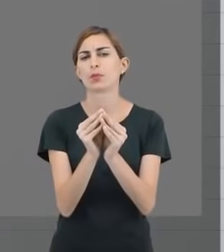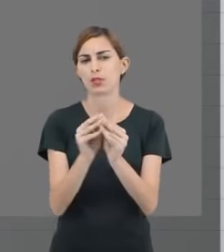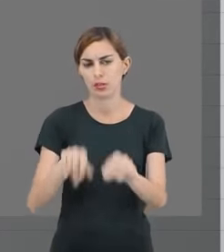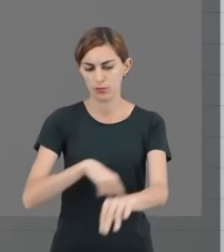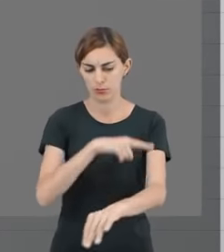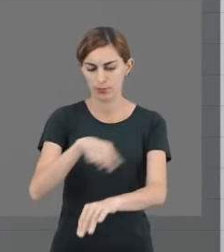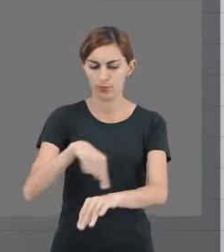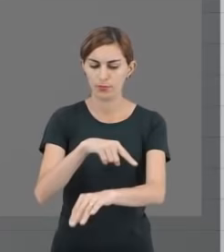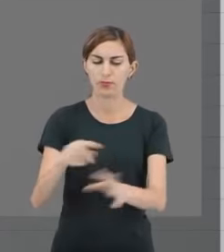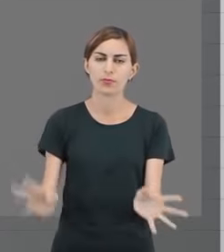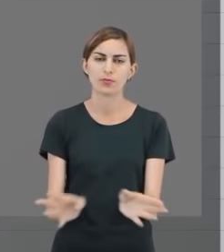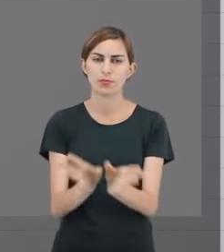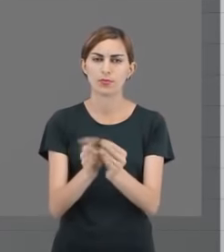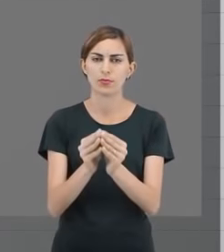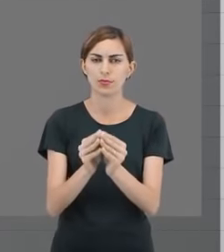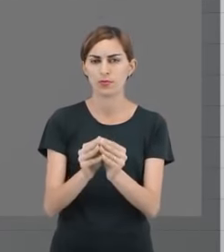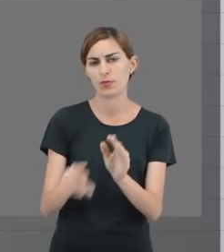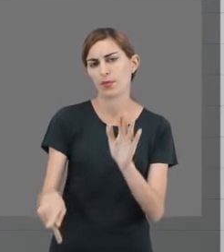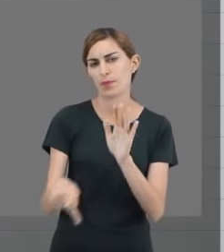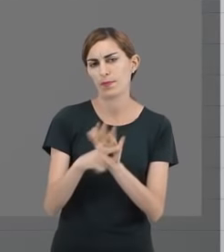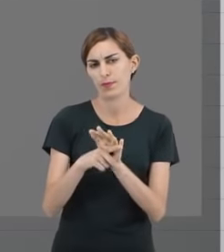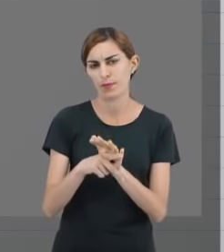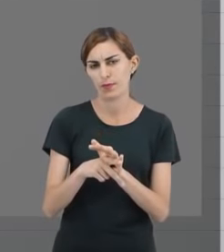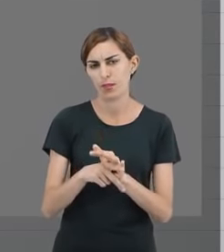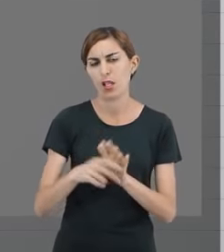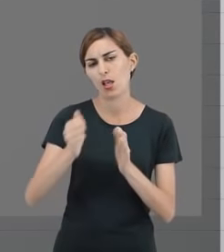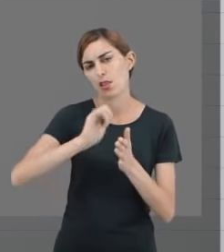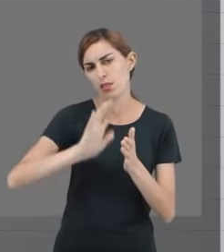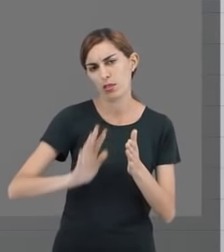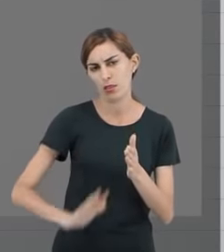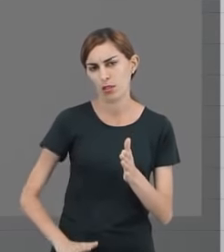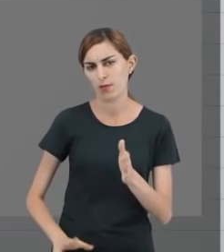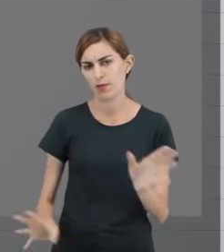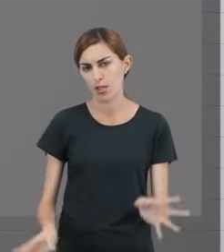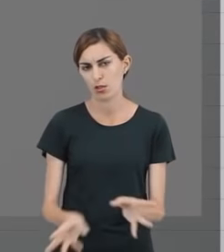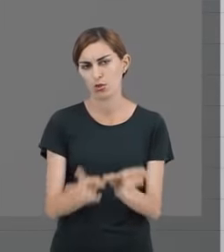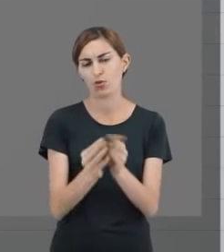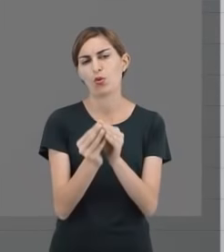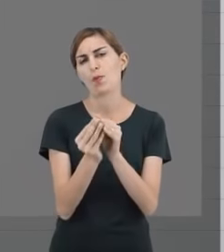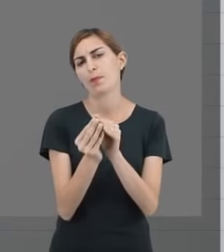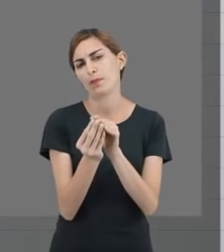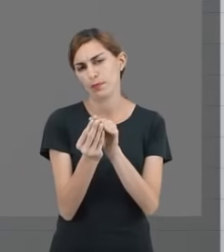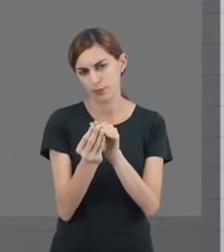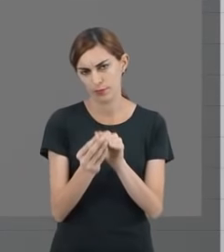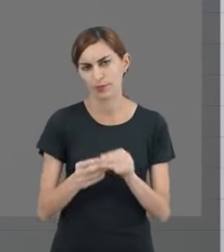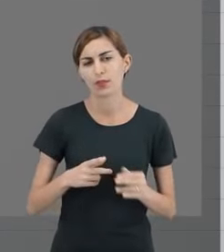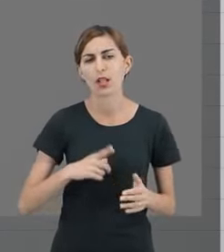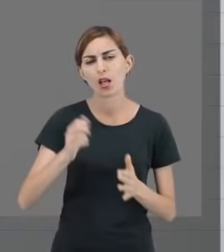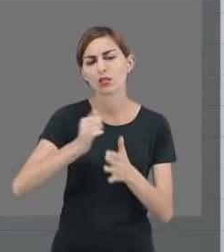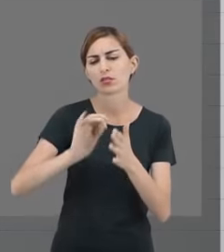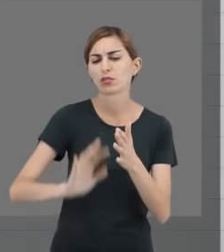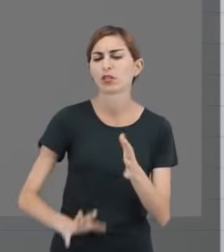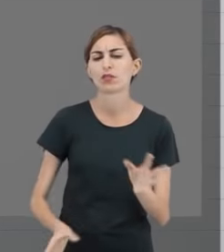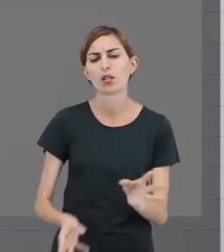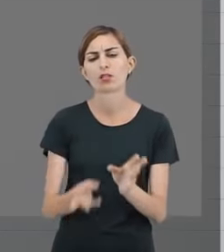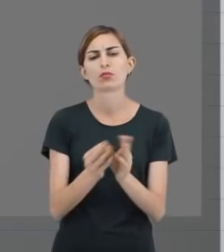carga horária, composta por atividades complementares. Essas atividades complementares somam